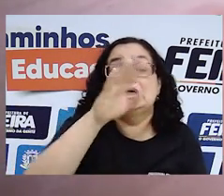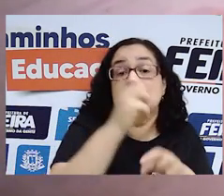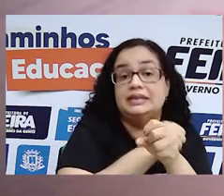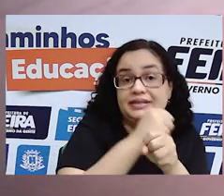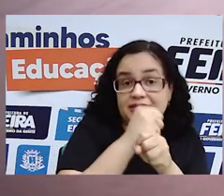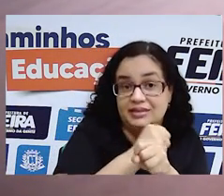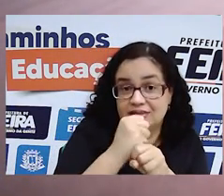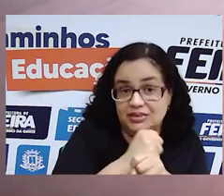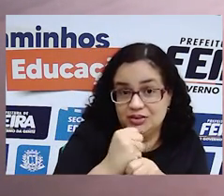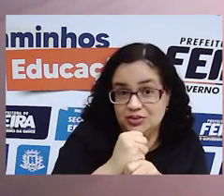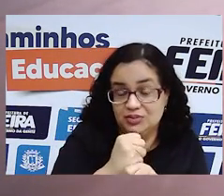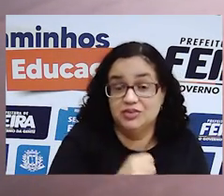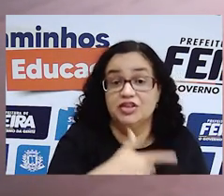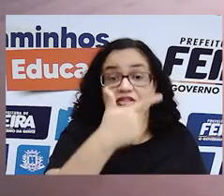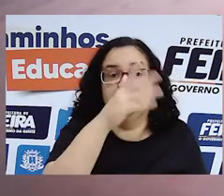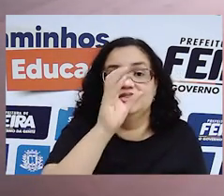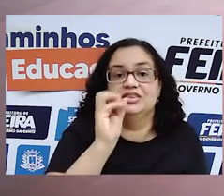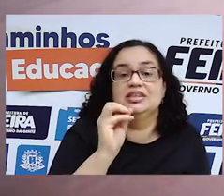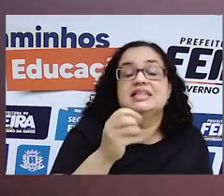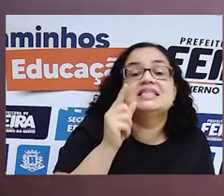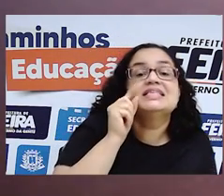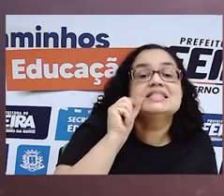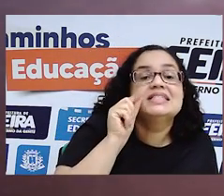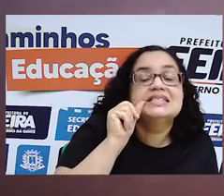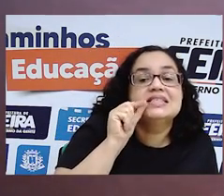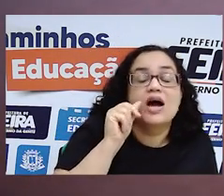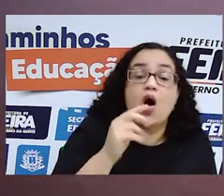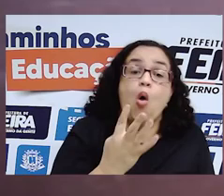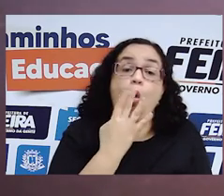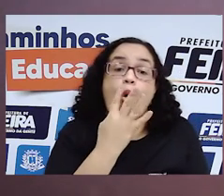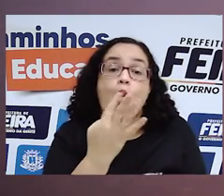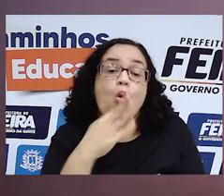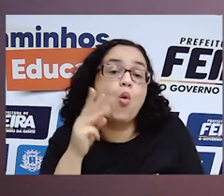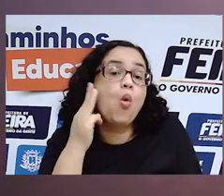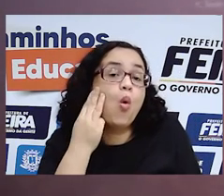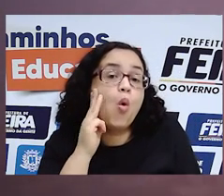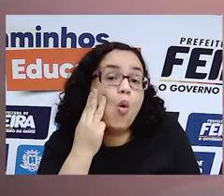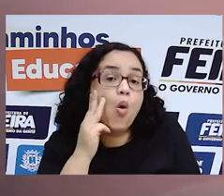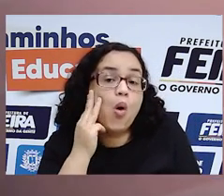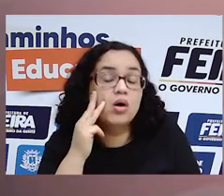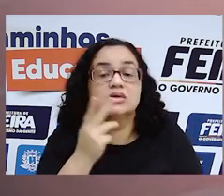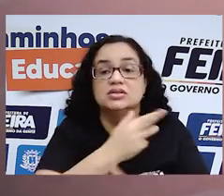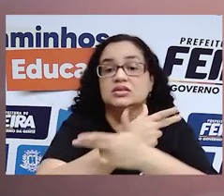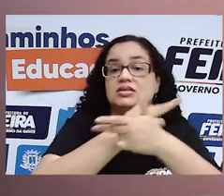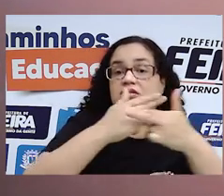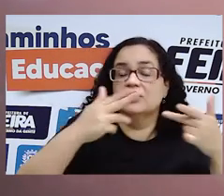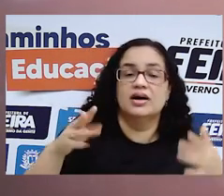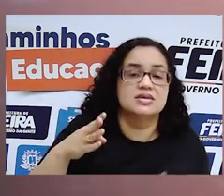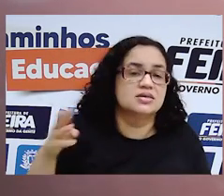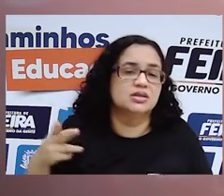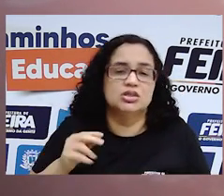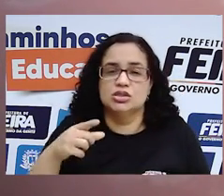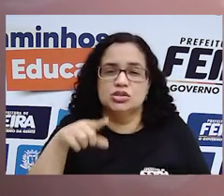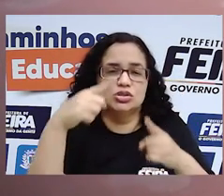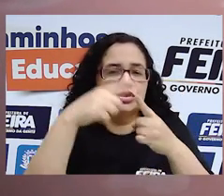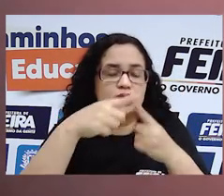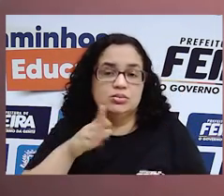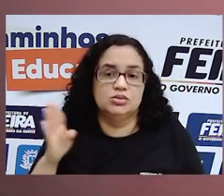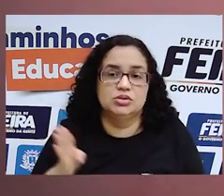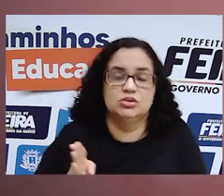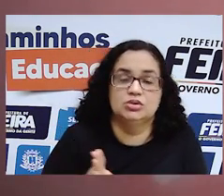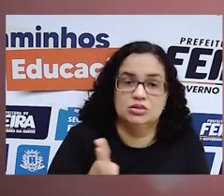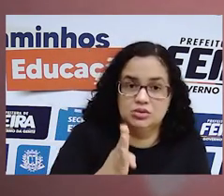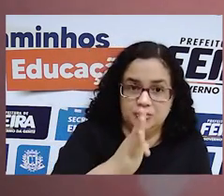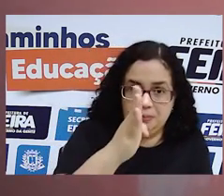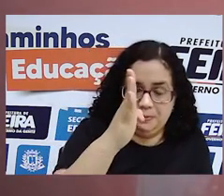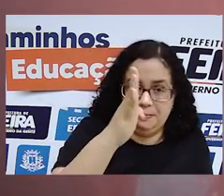extraem-se ao redor de 20 toneladas de sal. Sua cor rosa deve-se à presença de vários tipos de bactérias ainda que dantes pensava-se